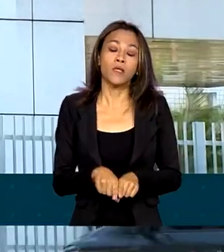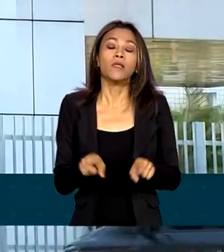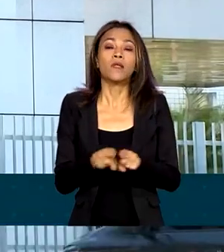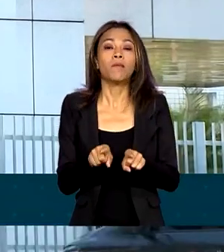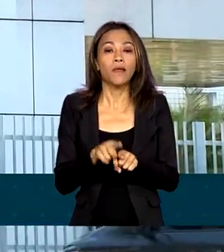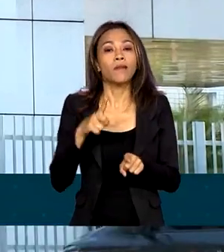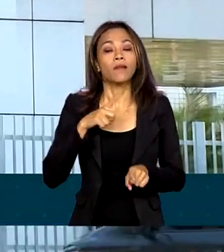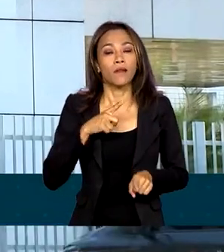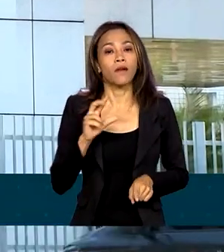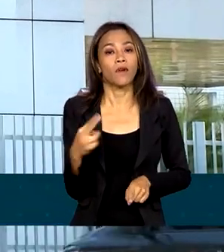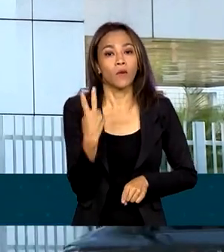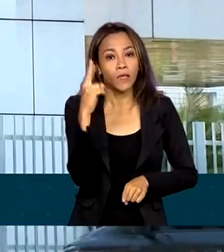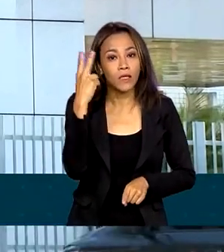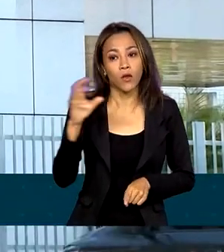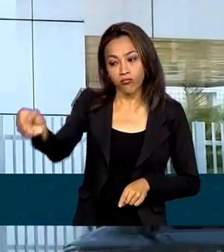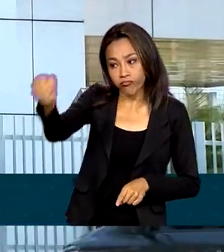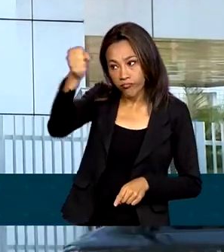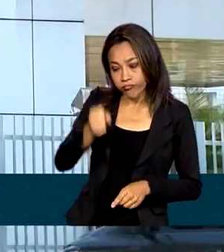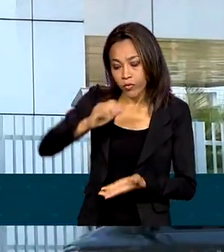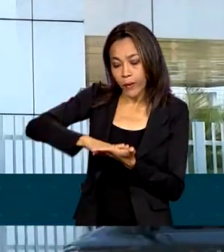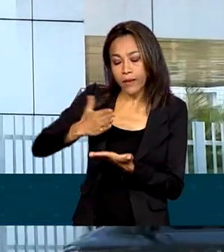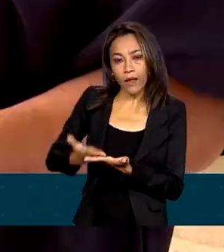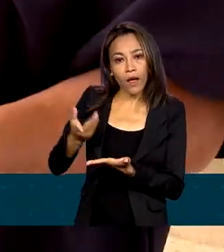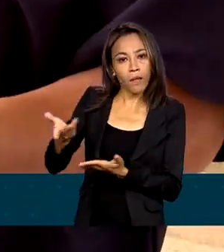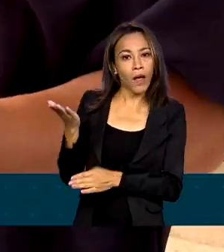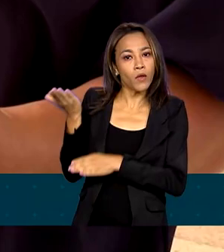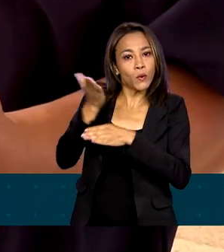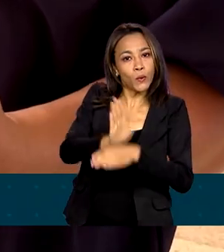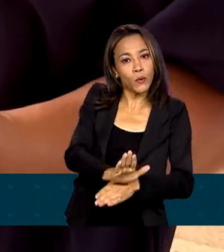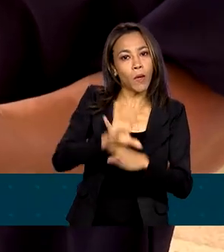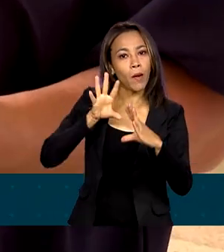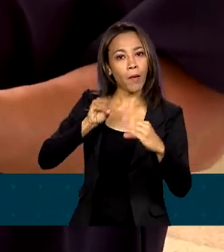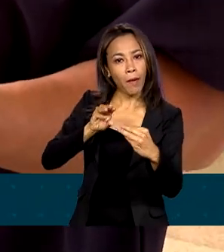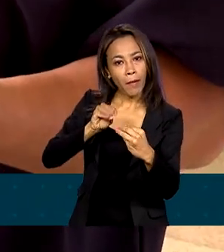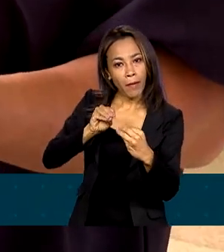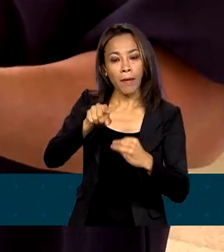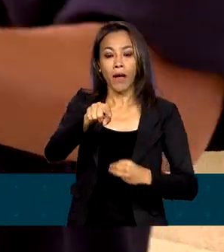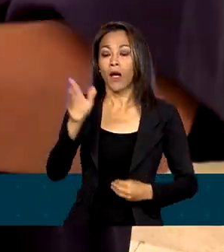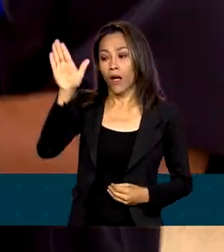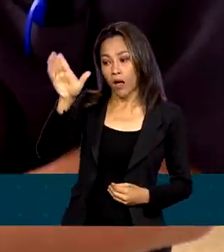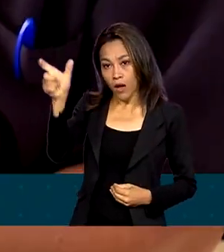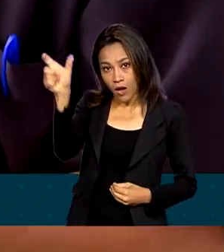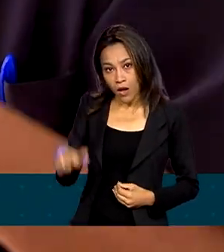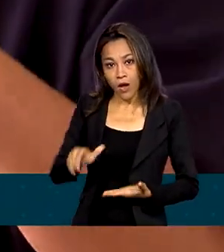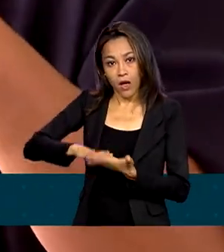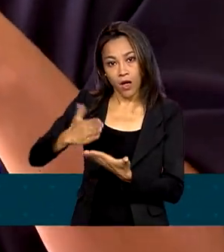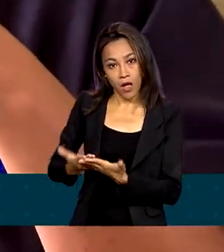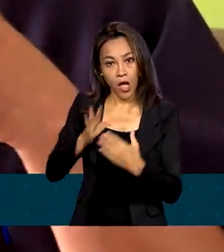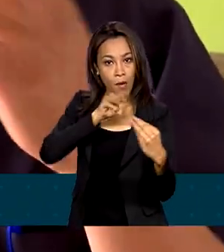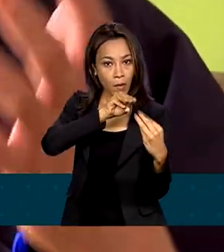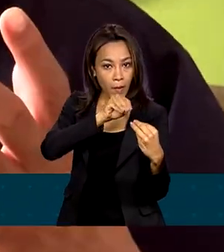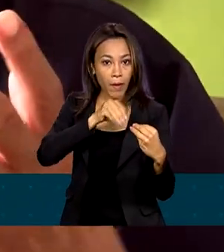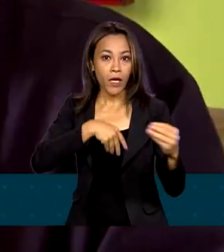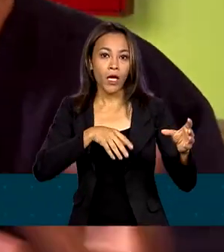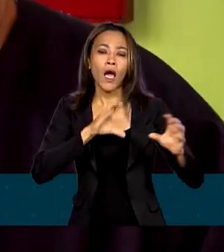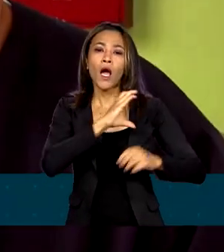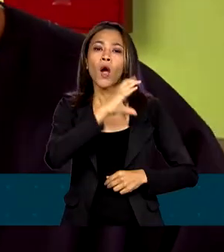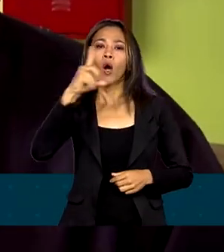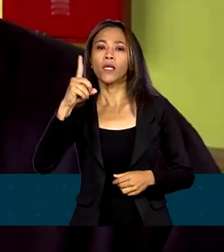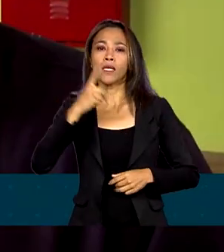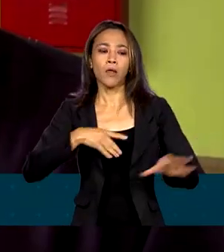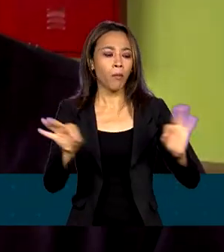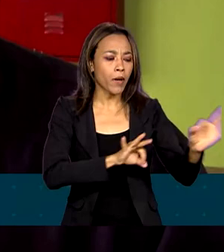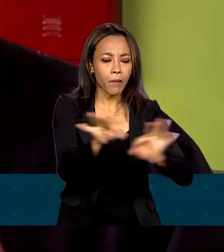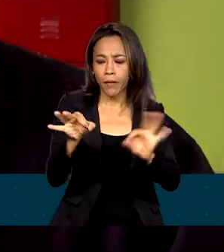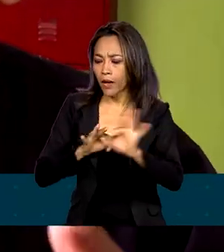consideração. O intérprete ajuda neste atendimento. O intérprete explica que a coordenação prepara o ambiente para que as práticas